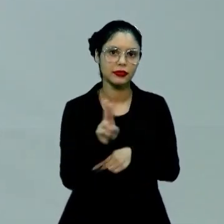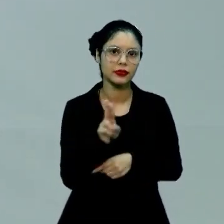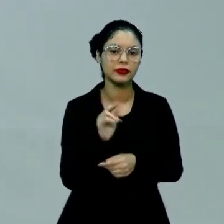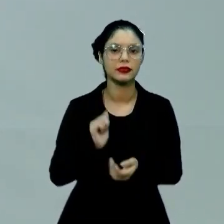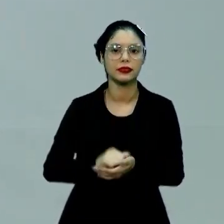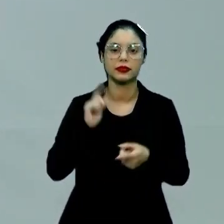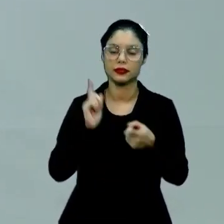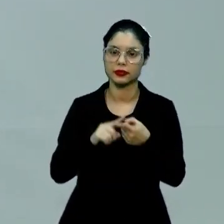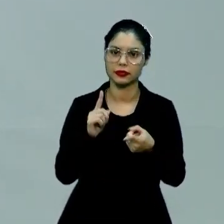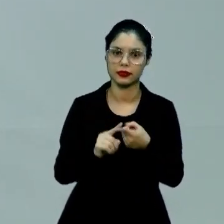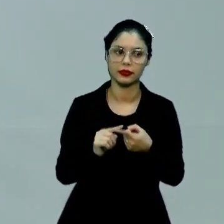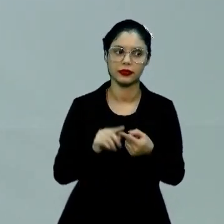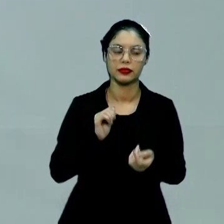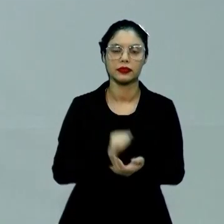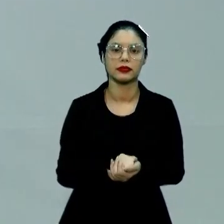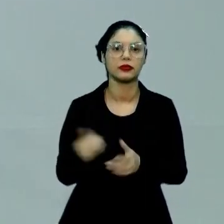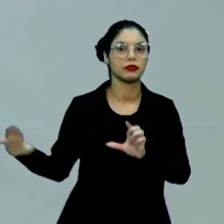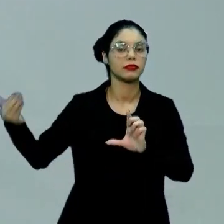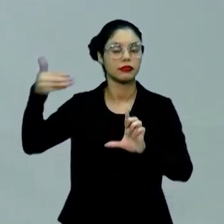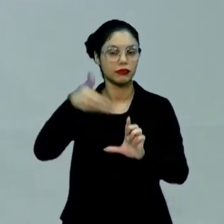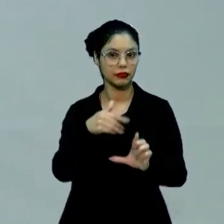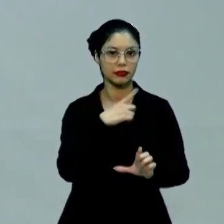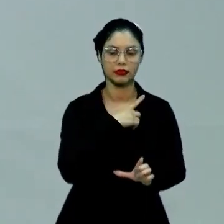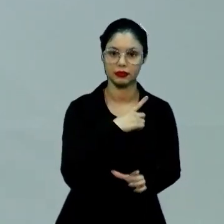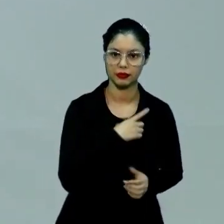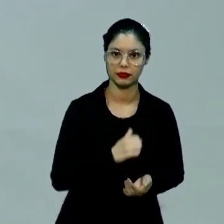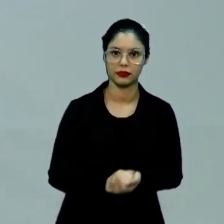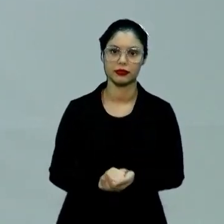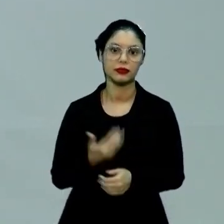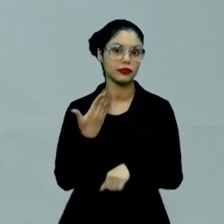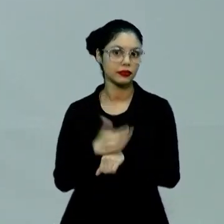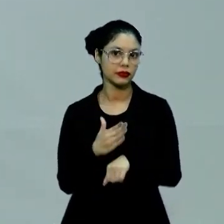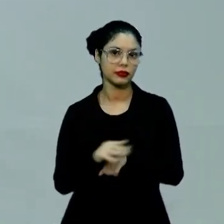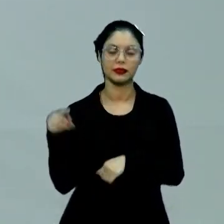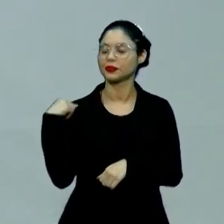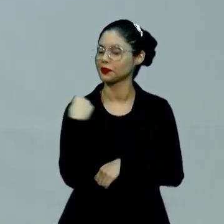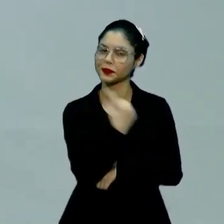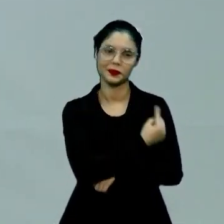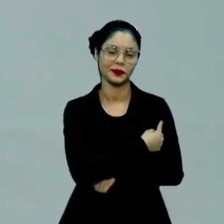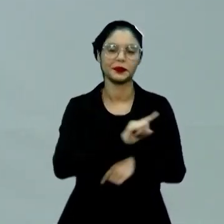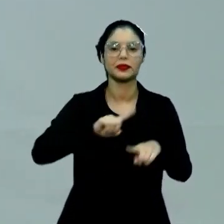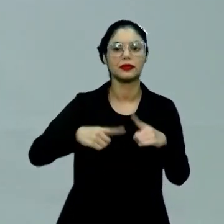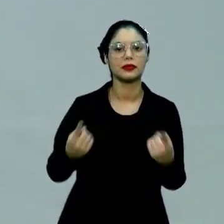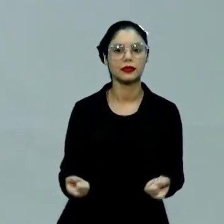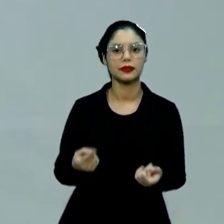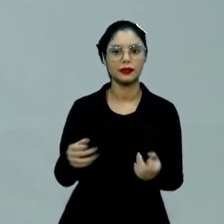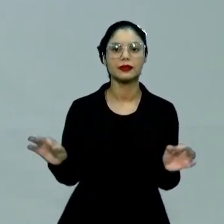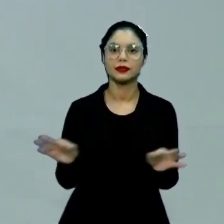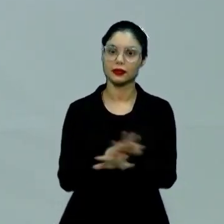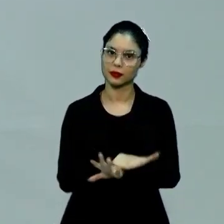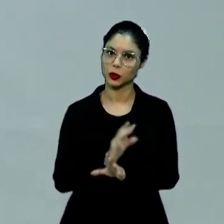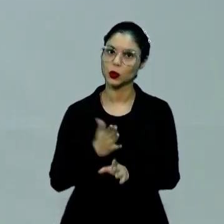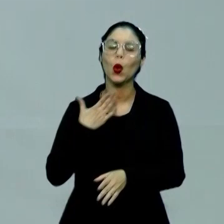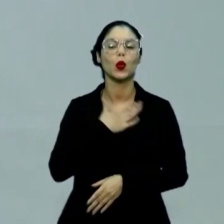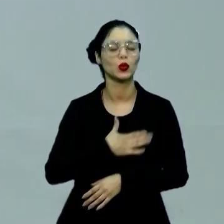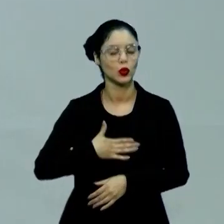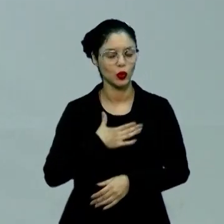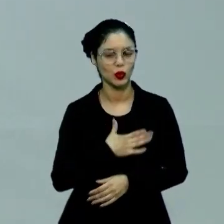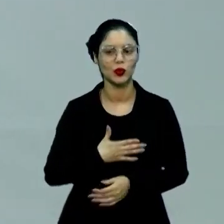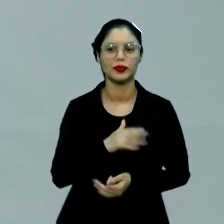Por que? Porque é um acesso que a gente está tendo a uma prática que não é nossa, mas que a gente acaba se identificando,